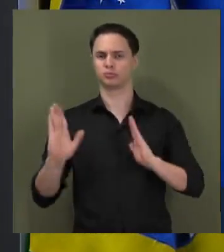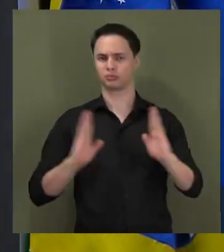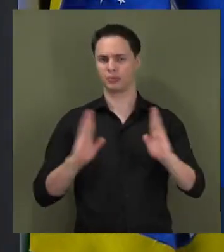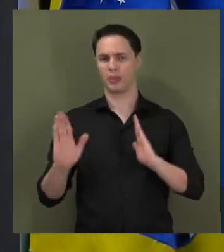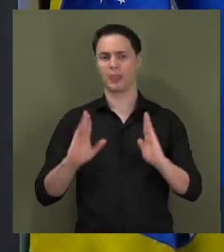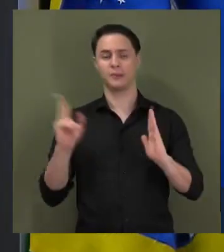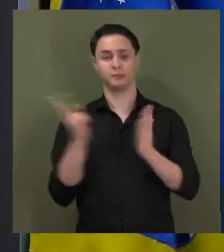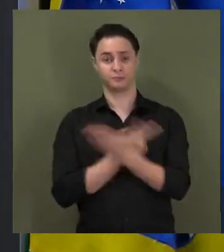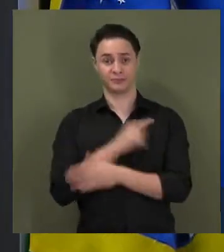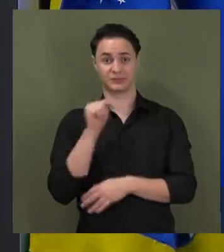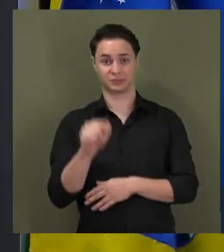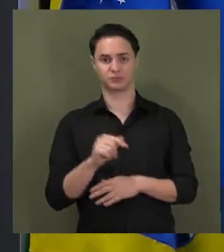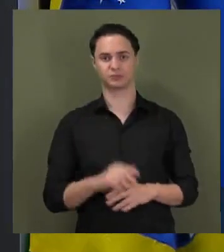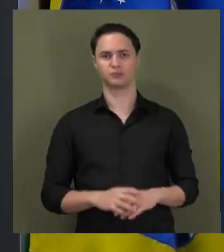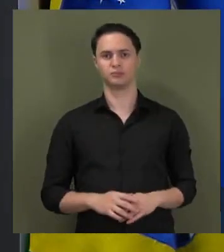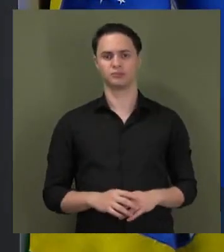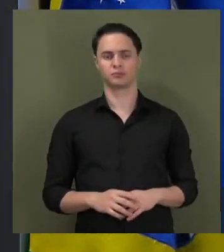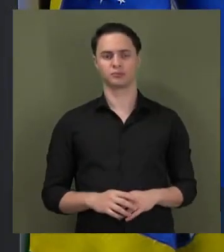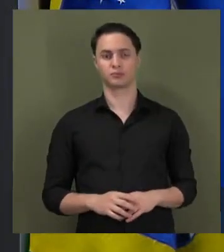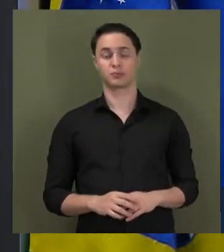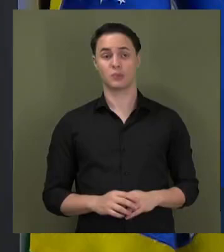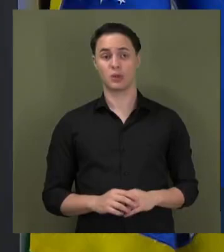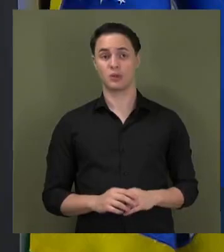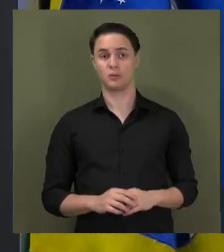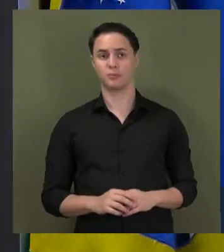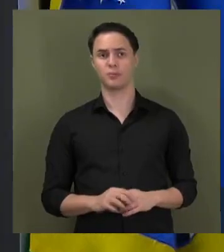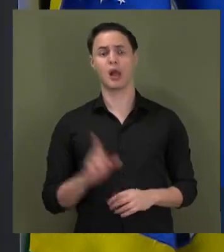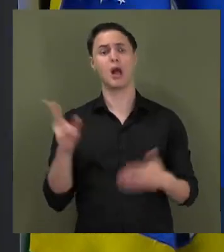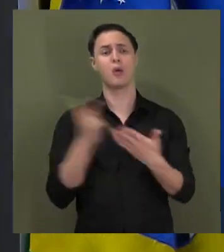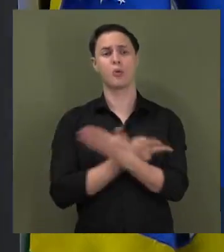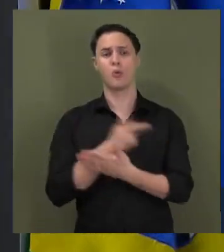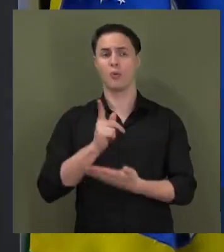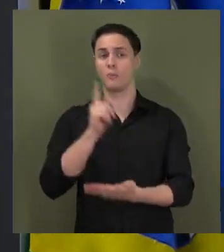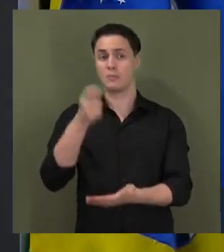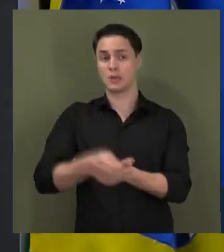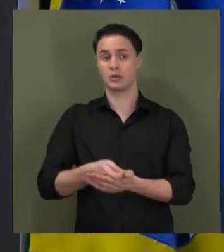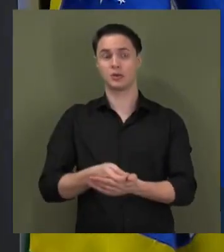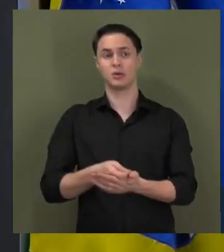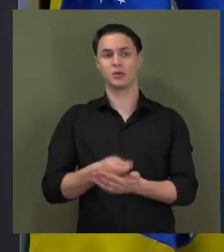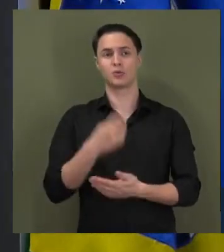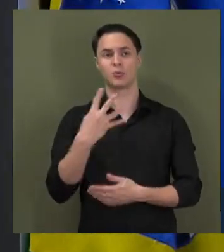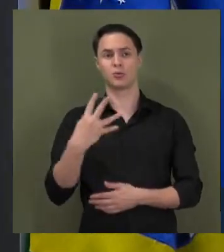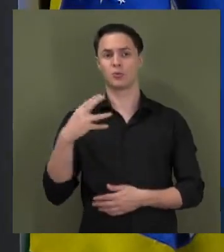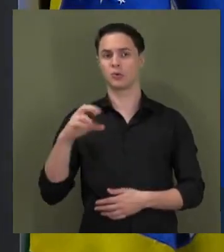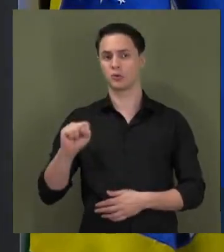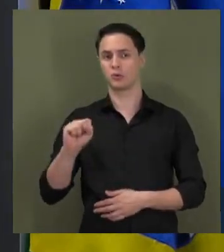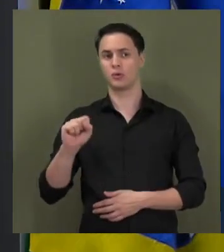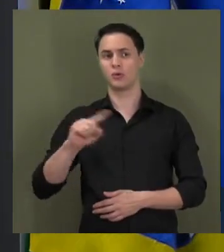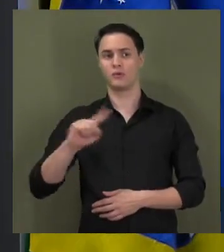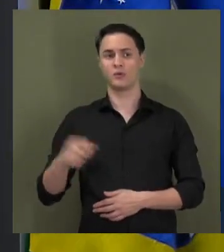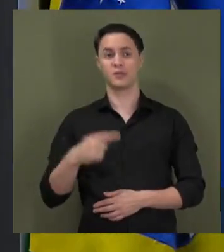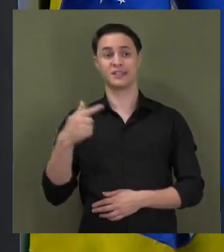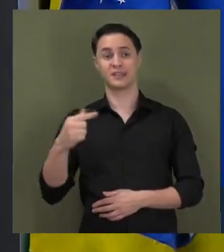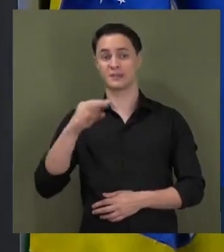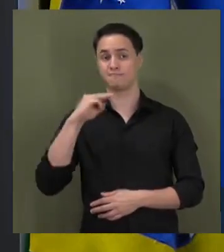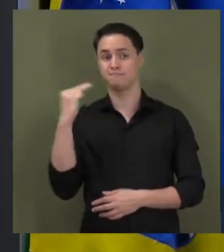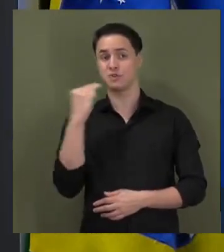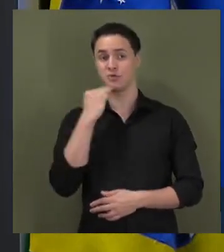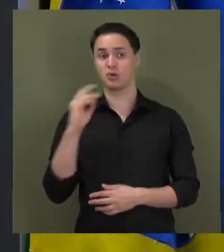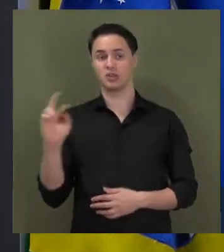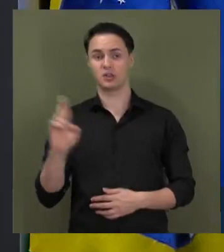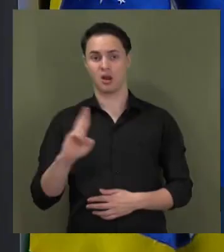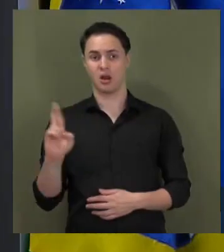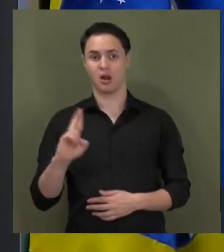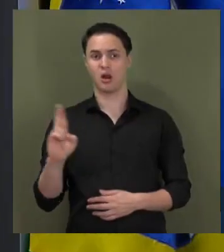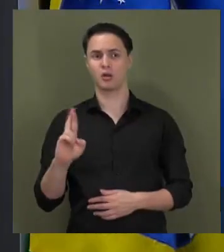disso, houve aquele pagamento de 48,7 milhões de reais,